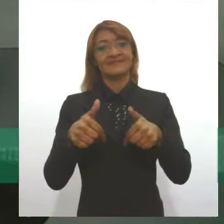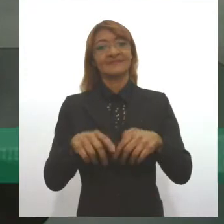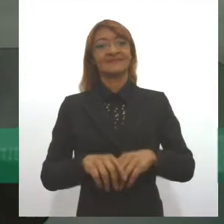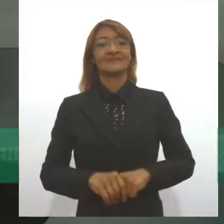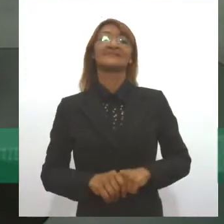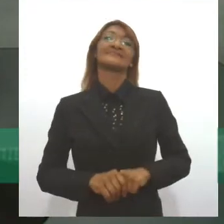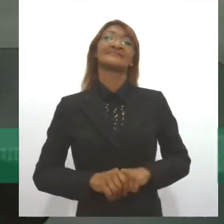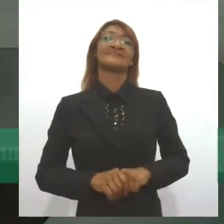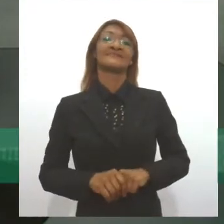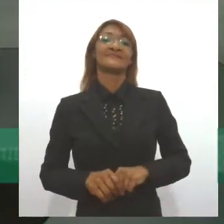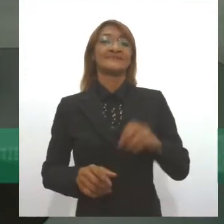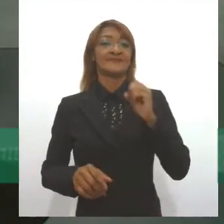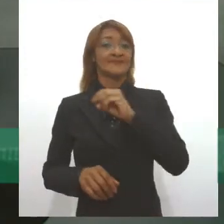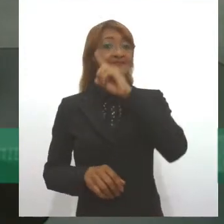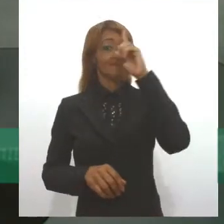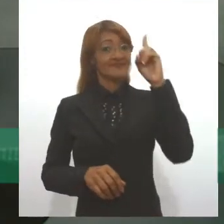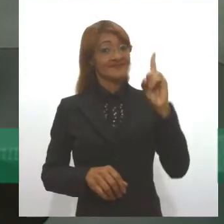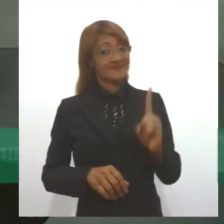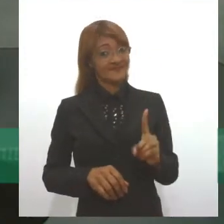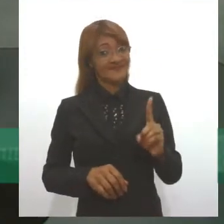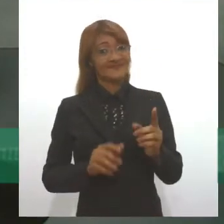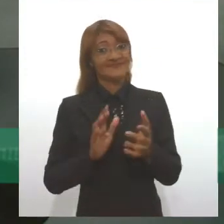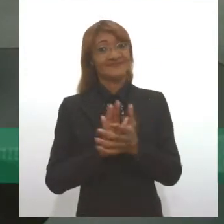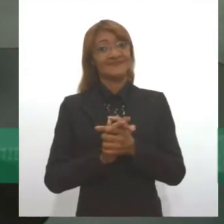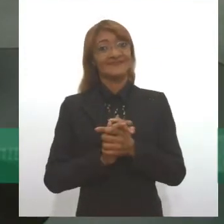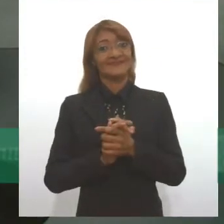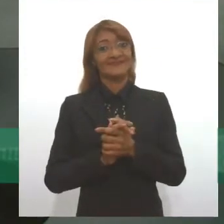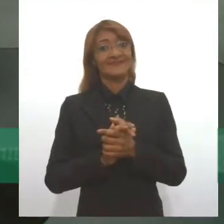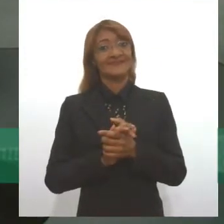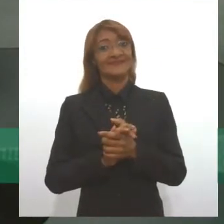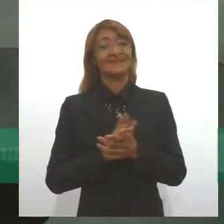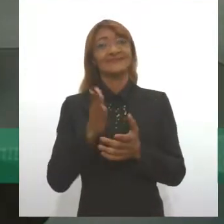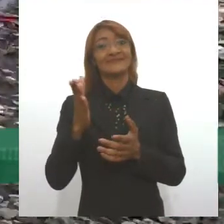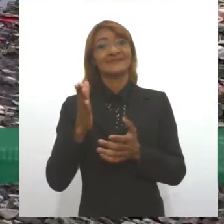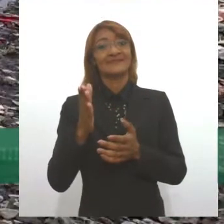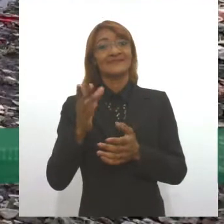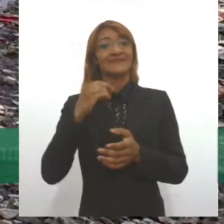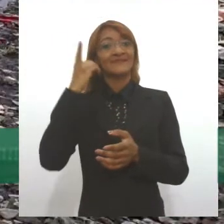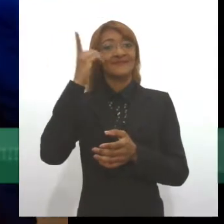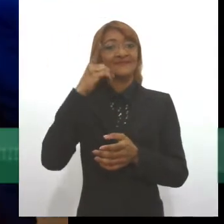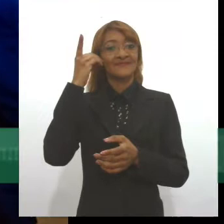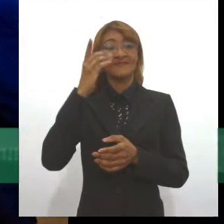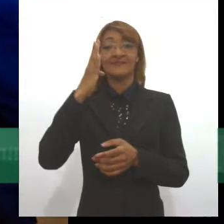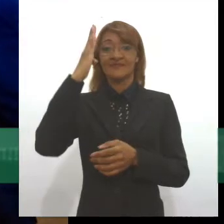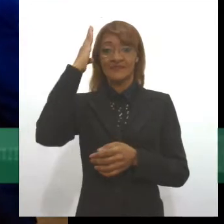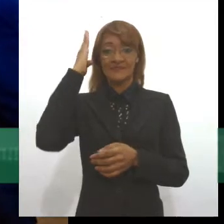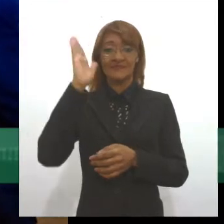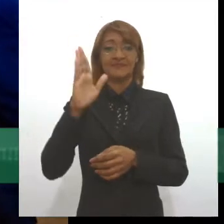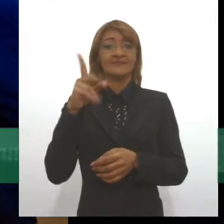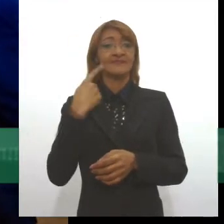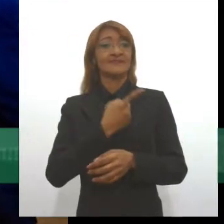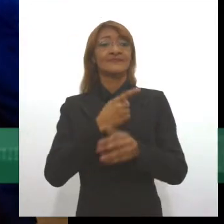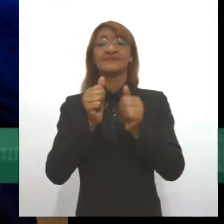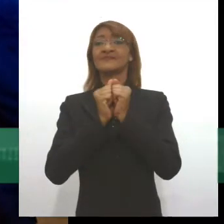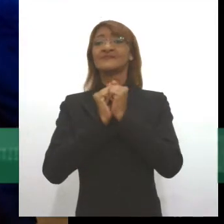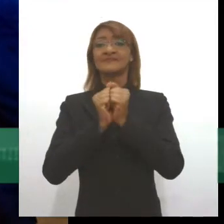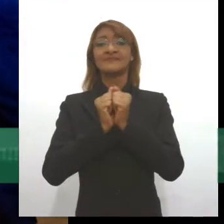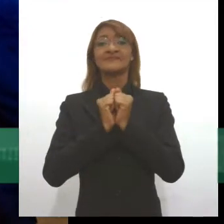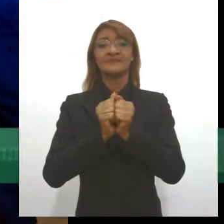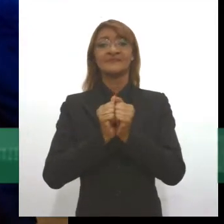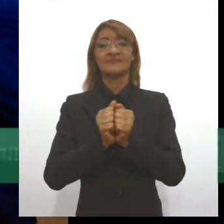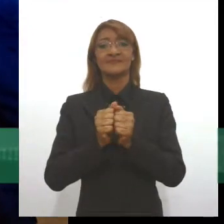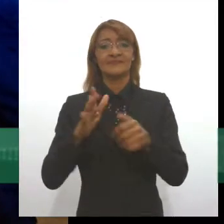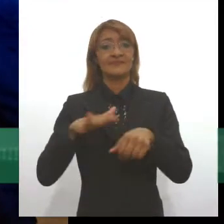Bom dia, parabéns ao nosso querido deputado, Irã Barbosa. Nós estivemos pessoalmente com ele para falar sobre